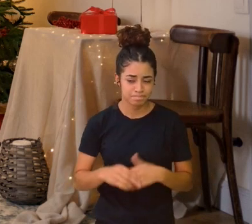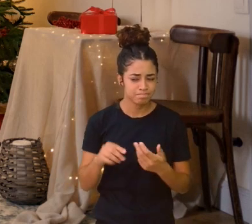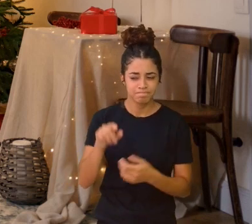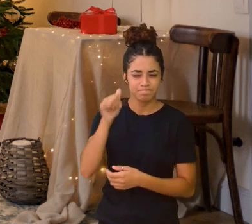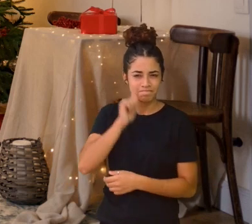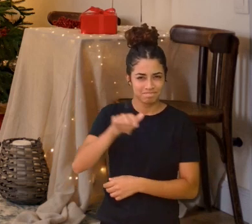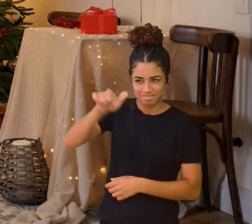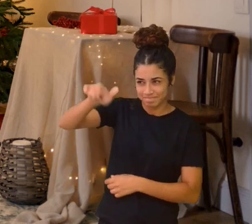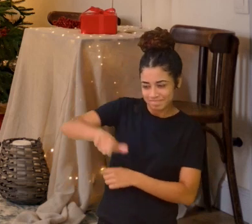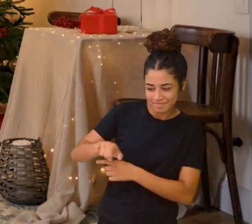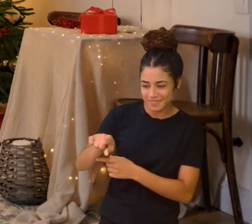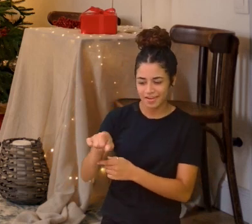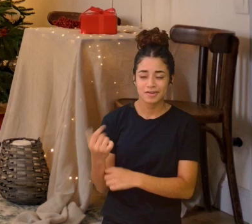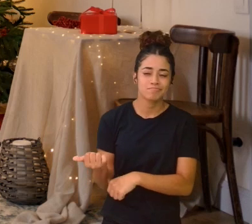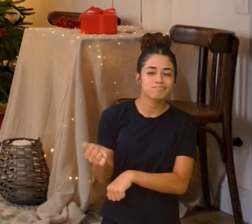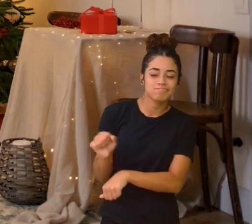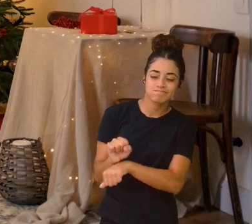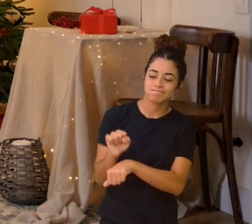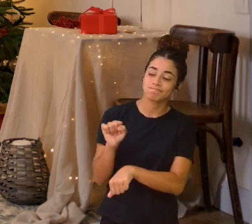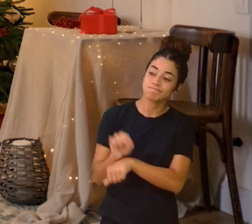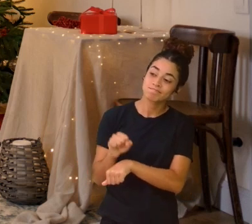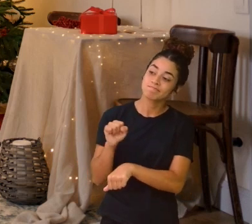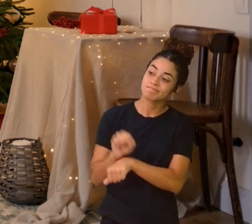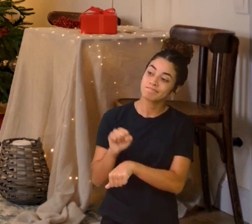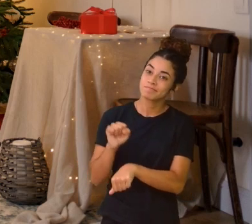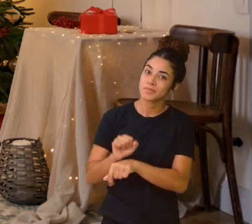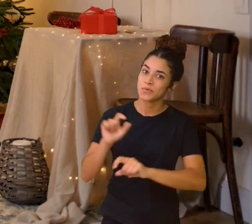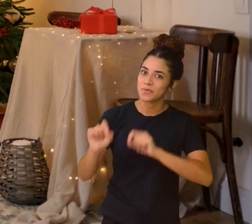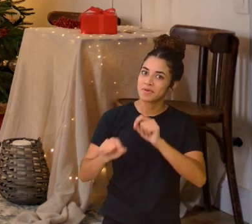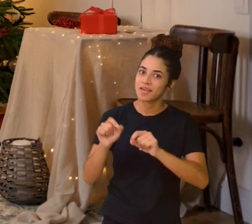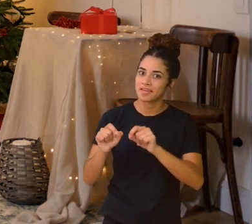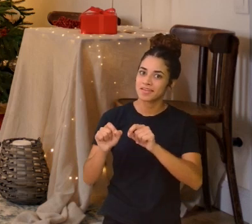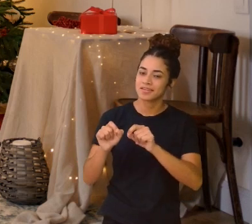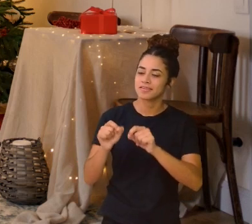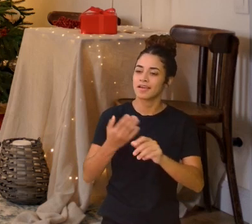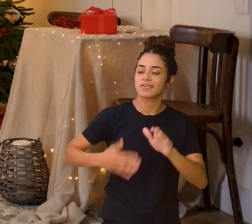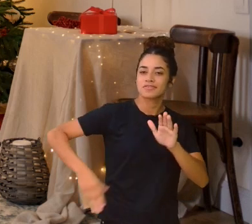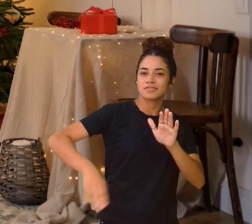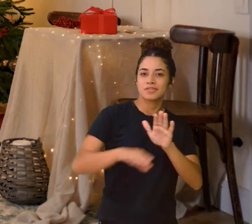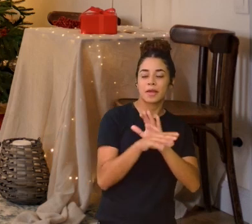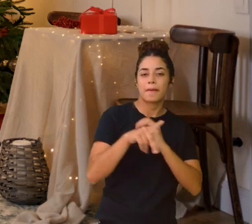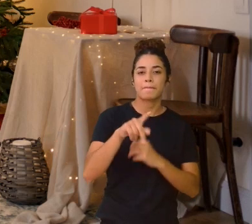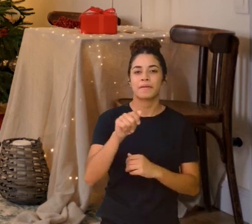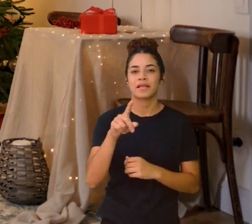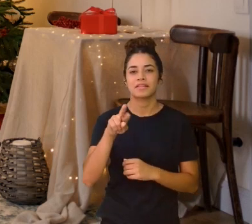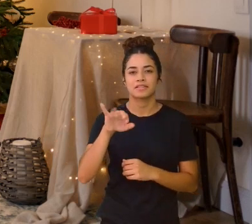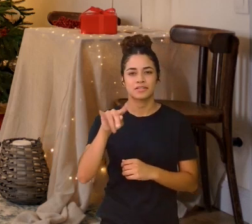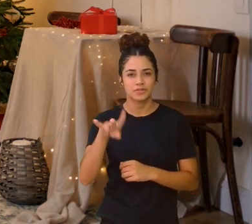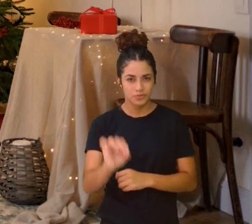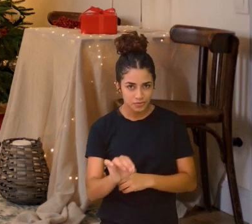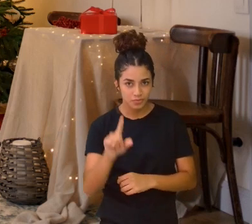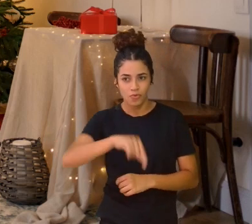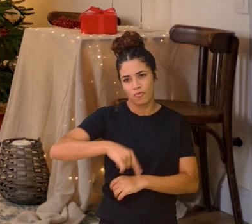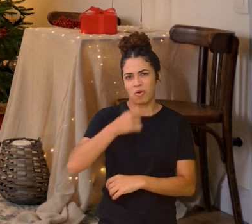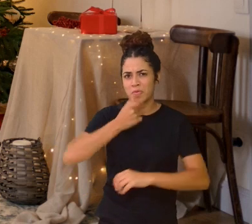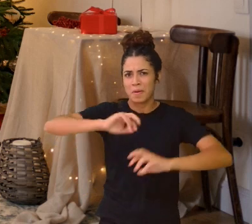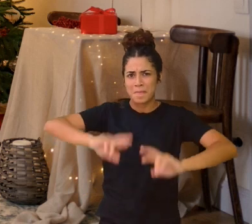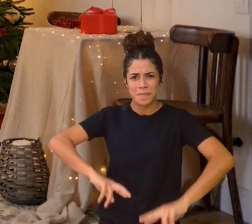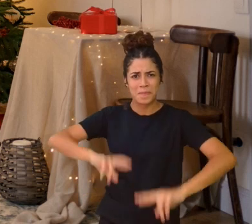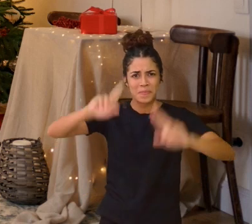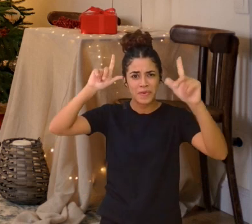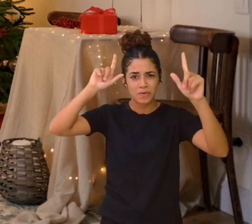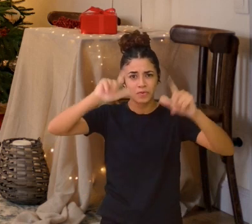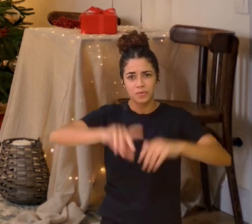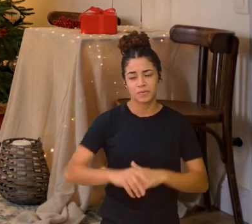então aguardava a chegada do padrinho, homem muito diferente,